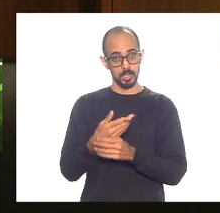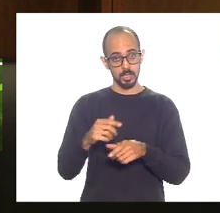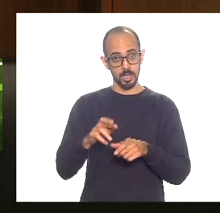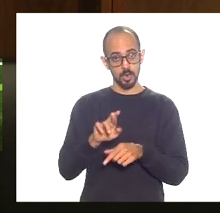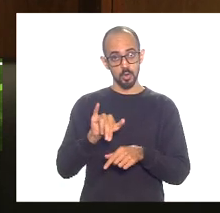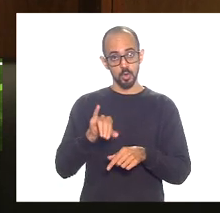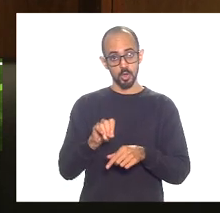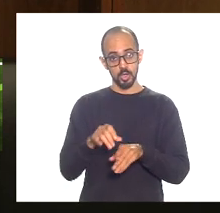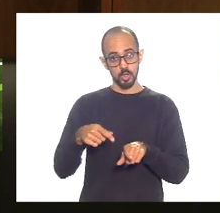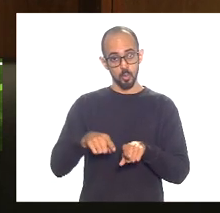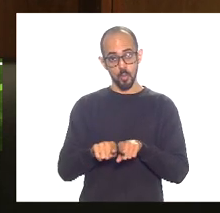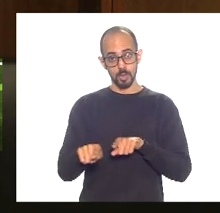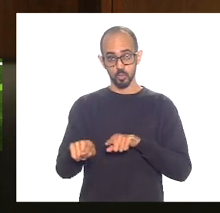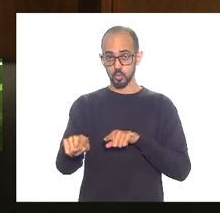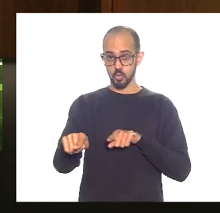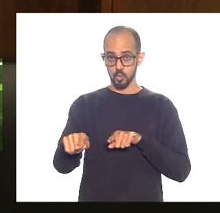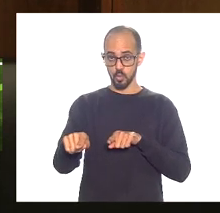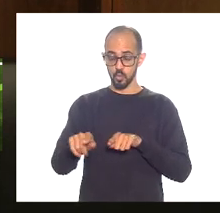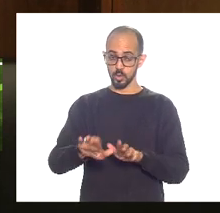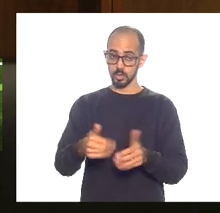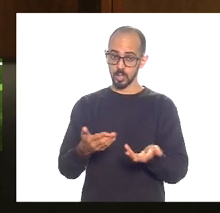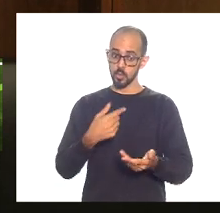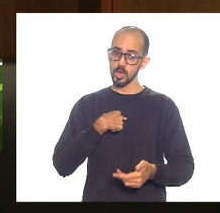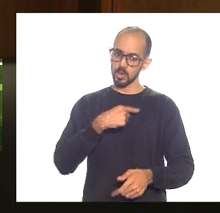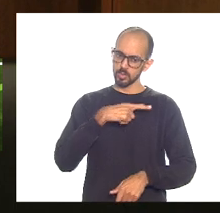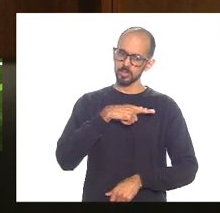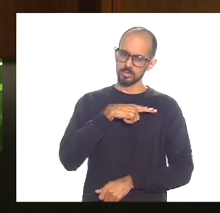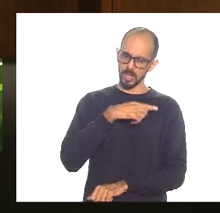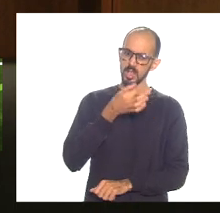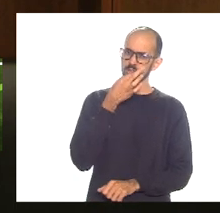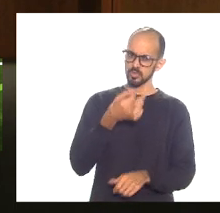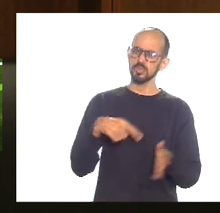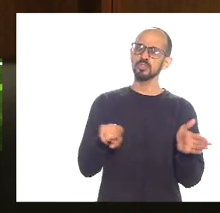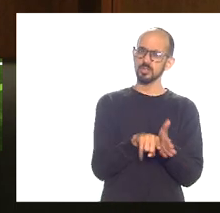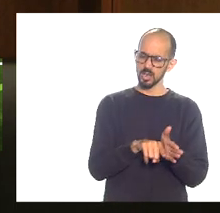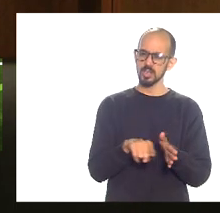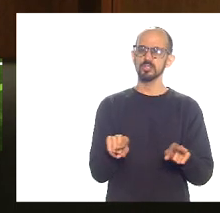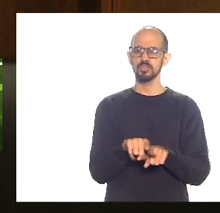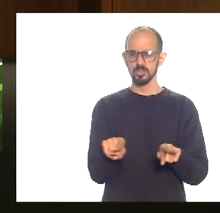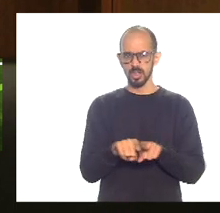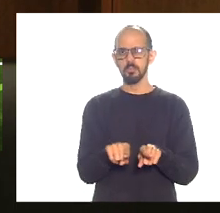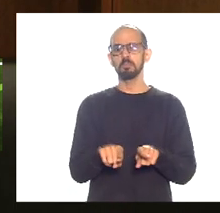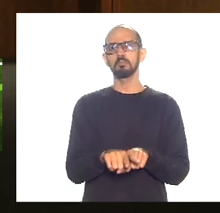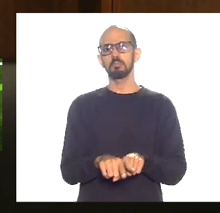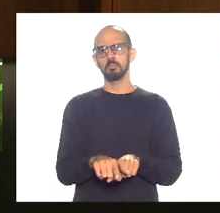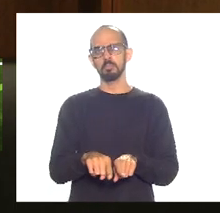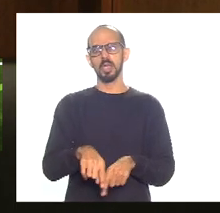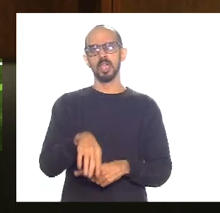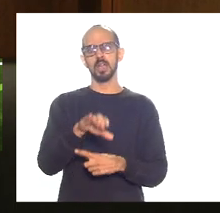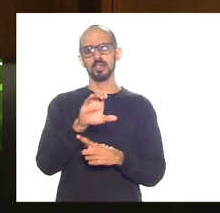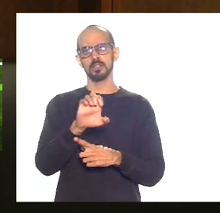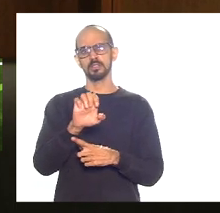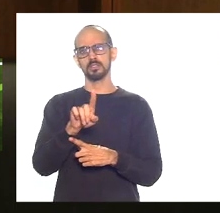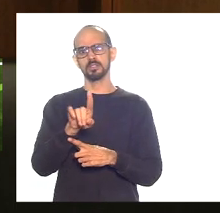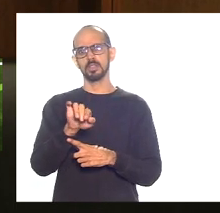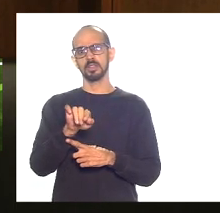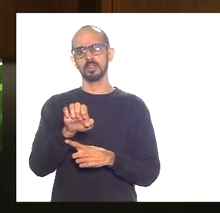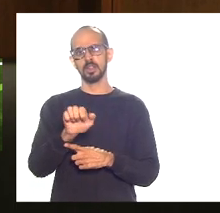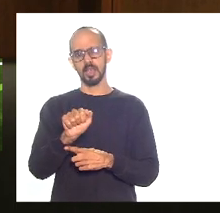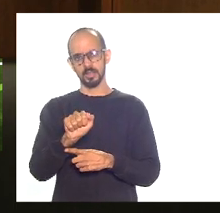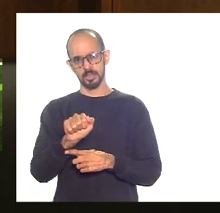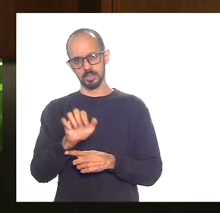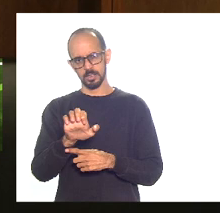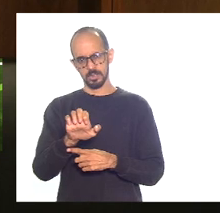então alto lá eu tenho muitas críticas a CEDAI fui prefeito ajudei muito mas nós não podemos sem uma